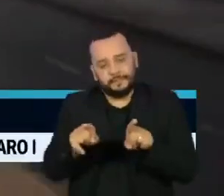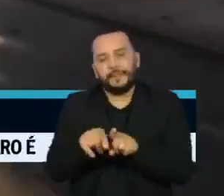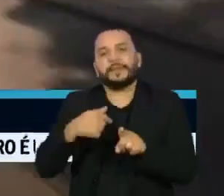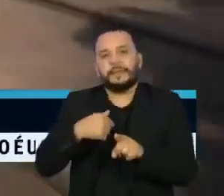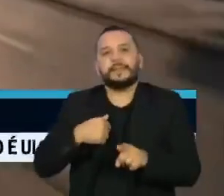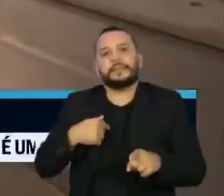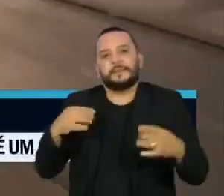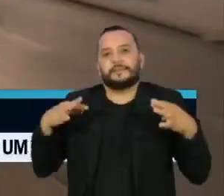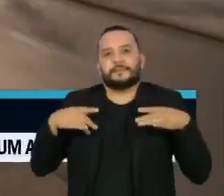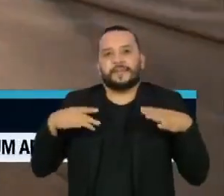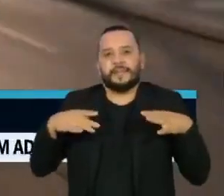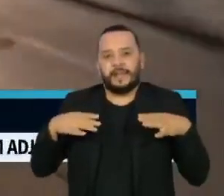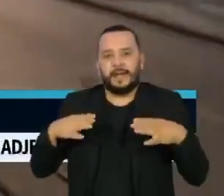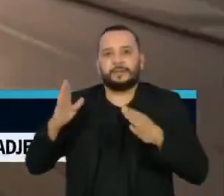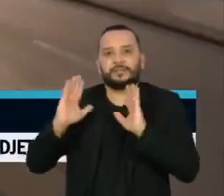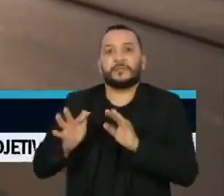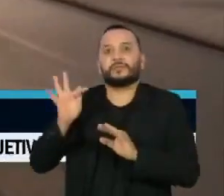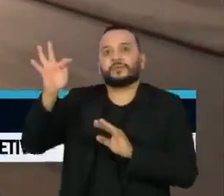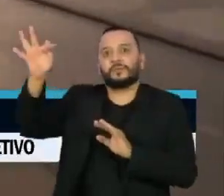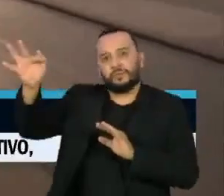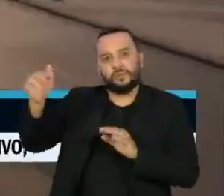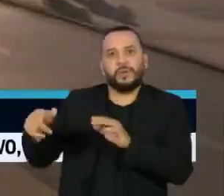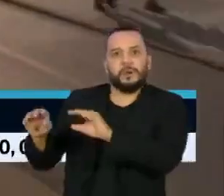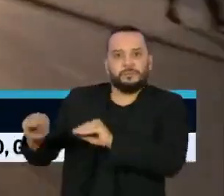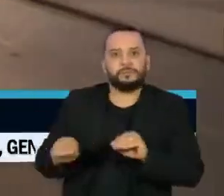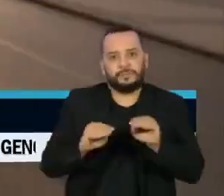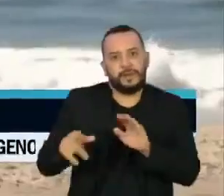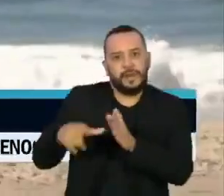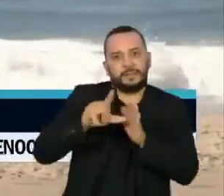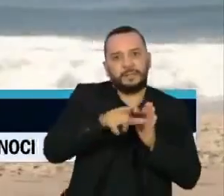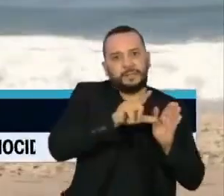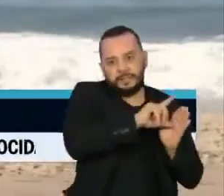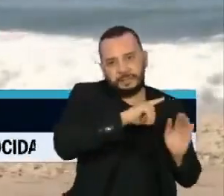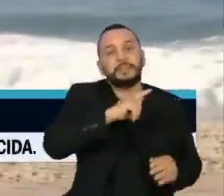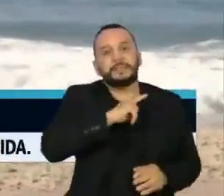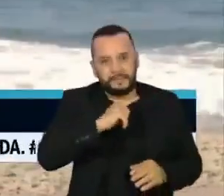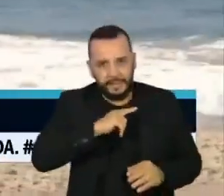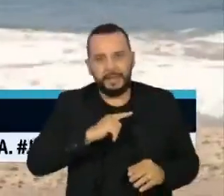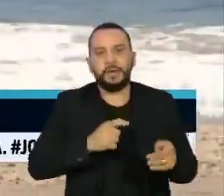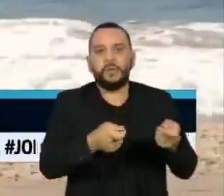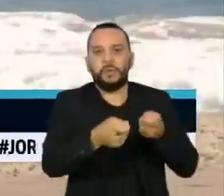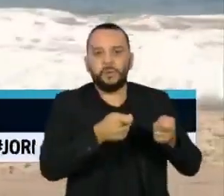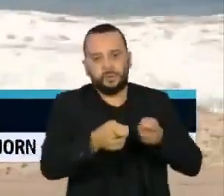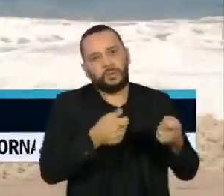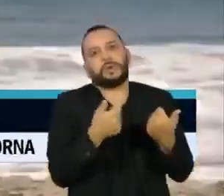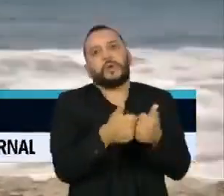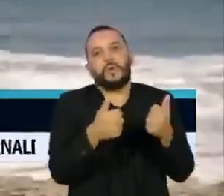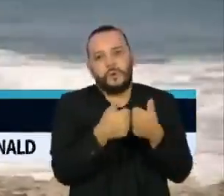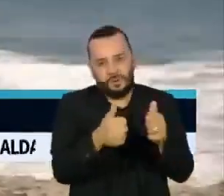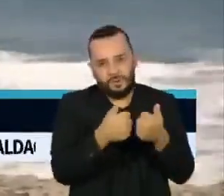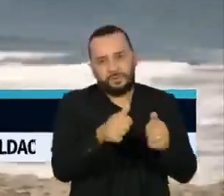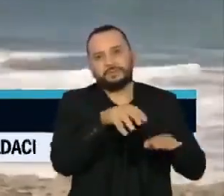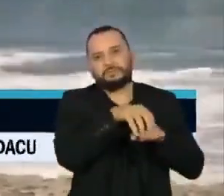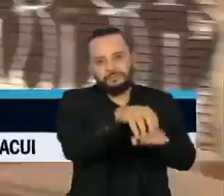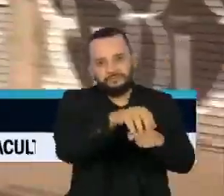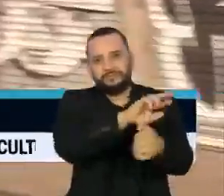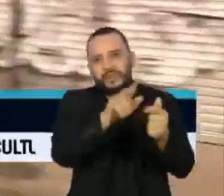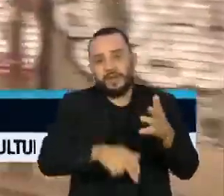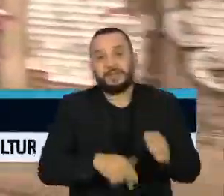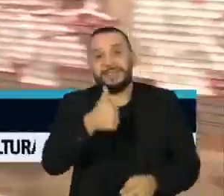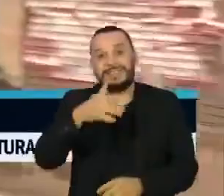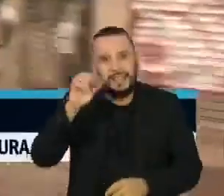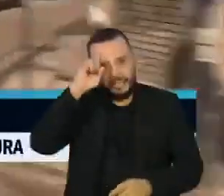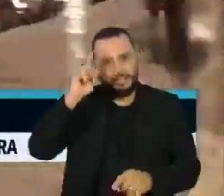montadas barreiras para evitar a entrada de ônibus de turismo na cidade. Durante 10 dias, será proibido ficar nas praias.